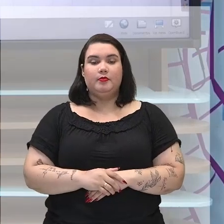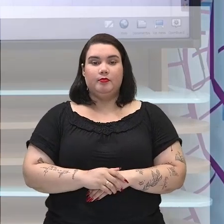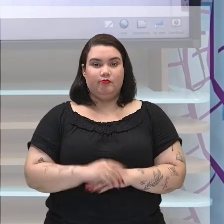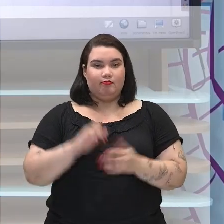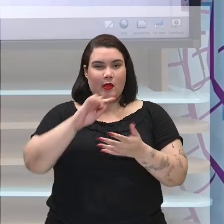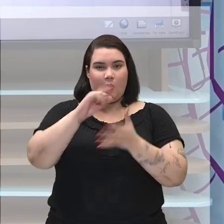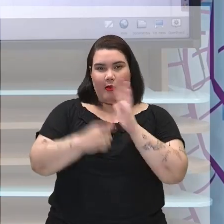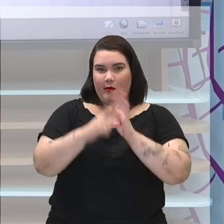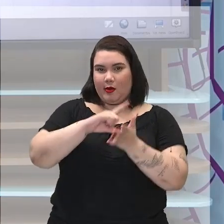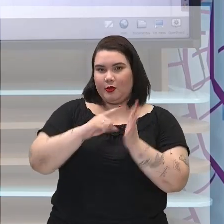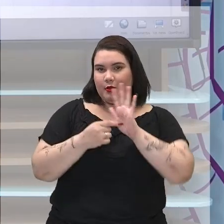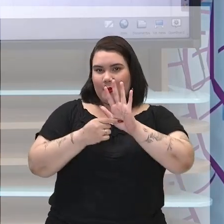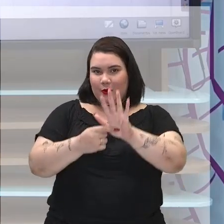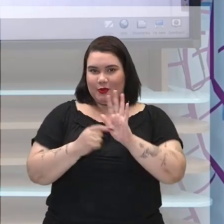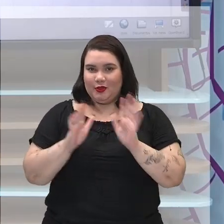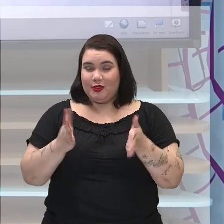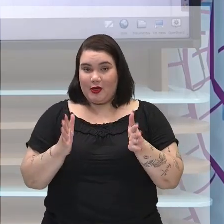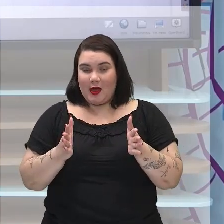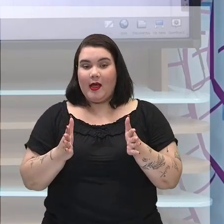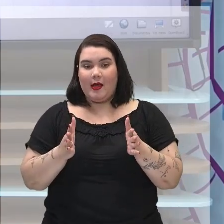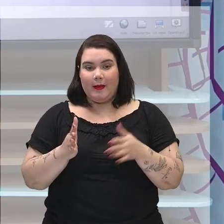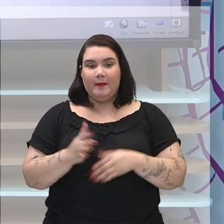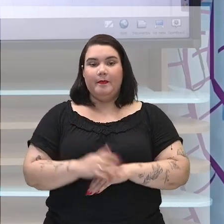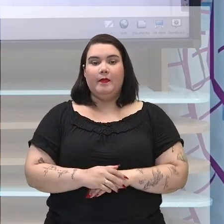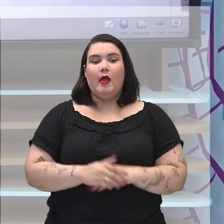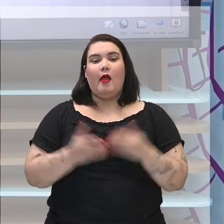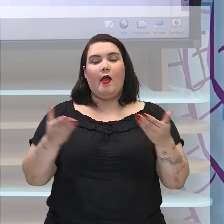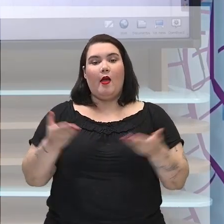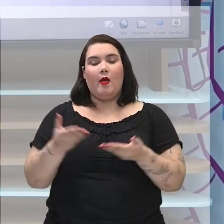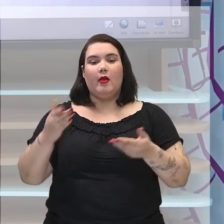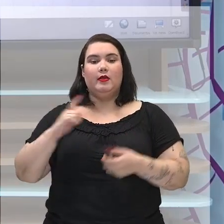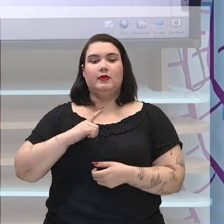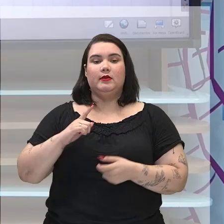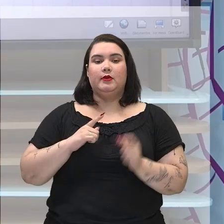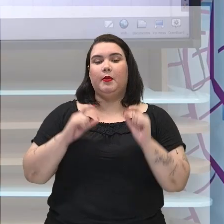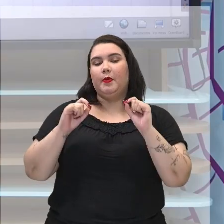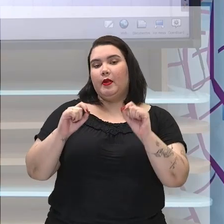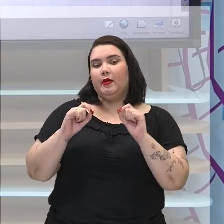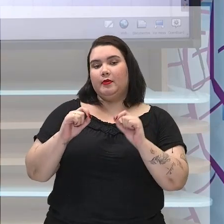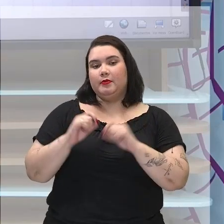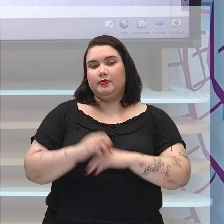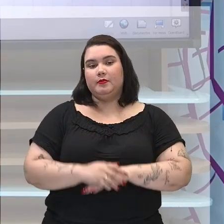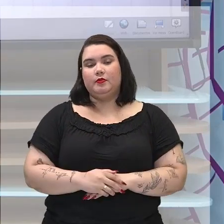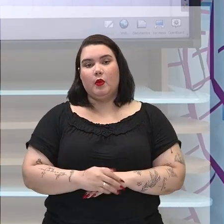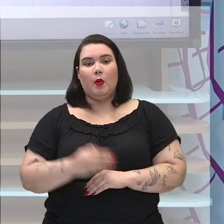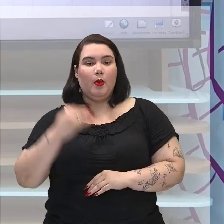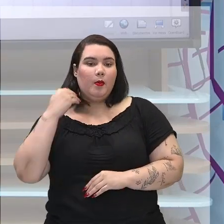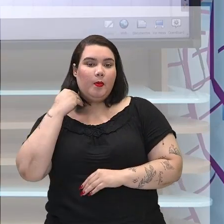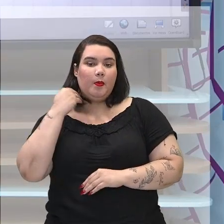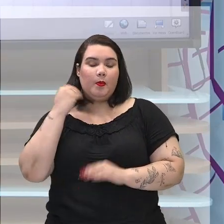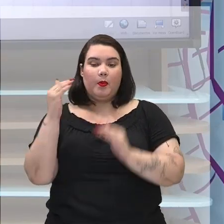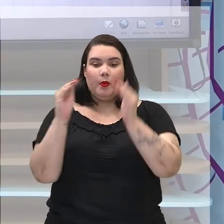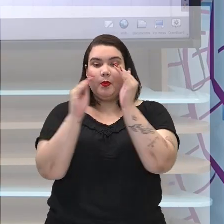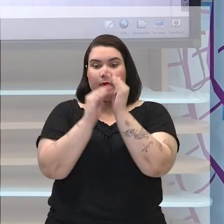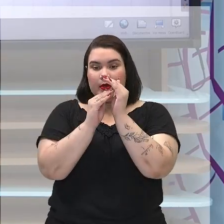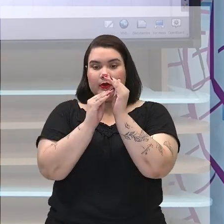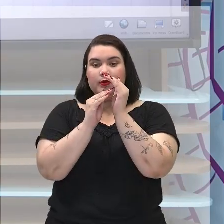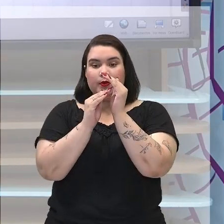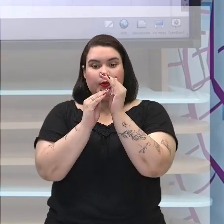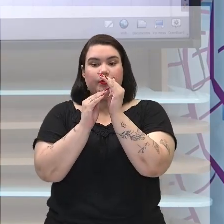como Universidade, você vai ter o Banco do Brasil, uma